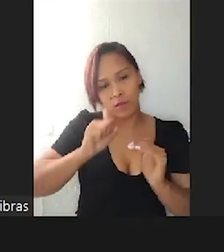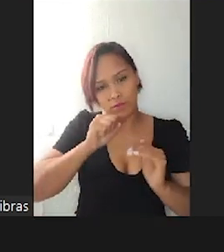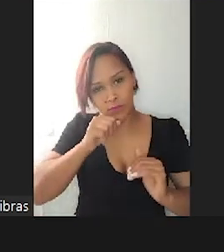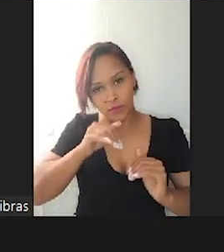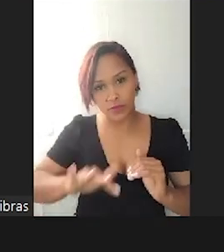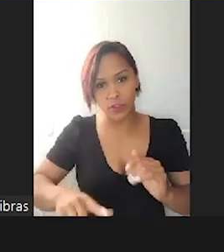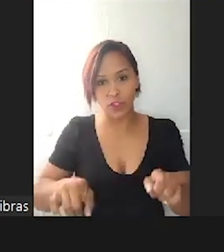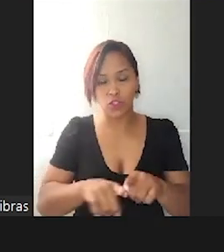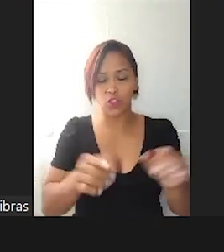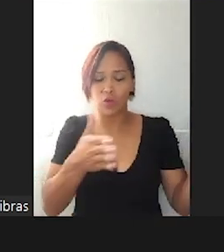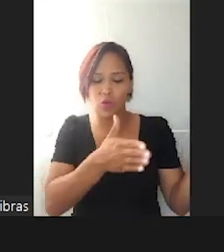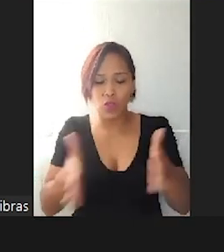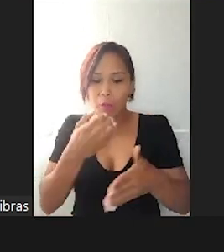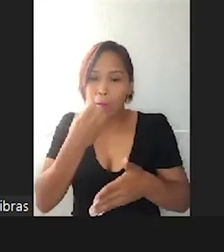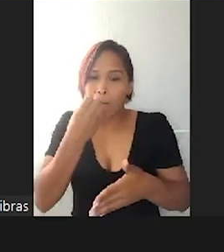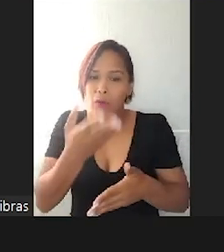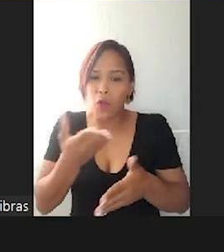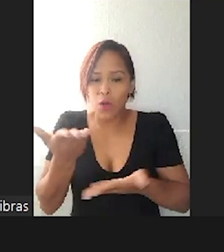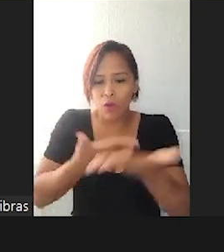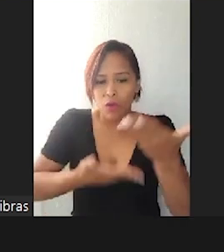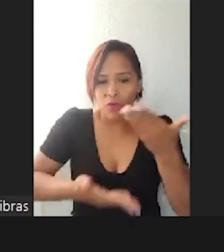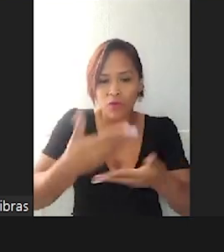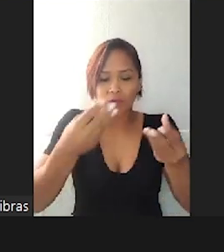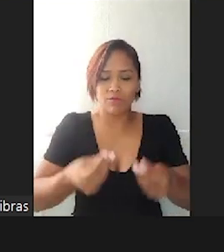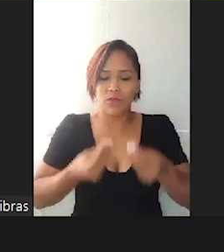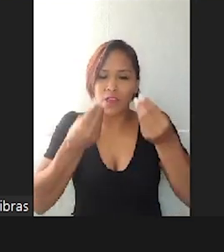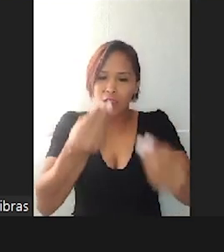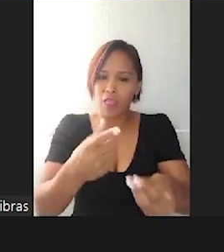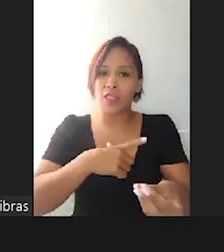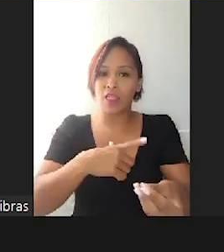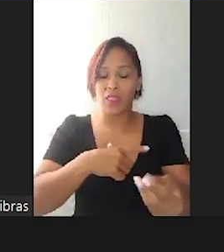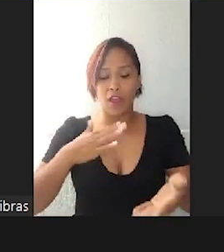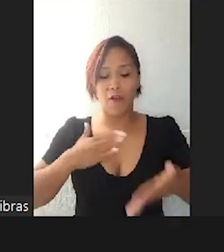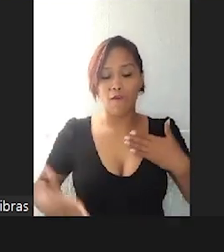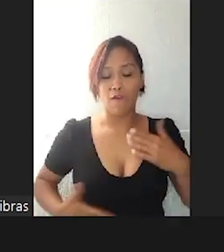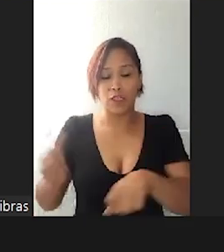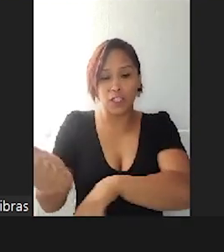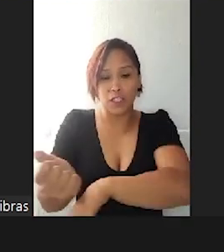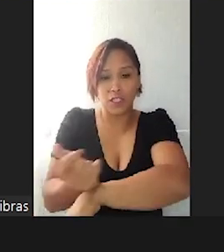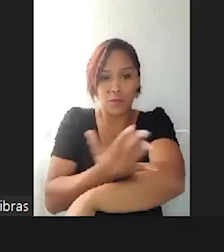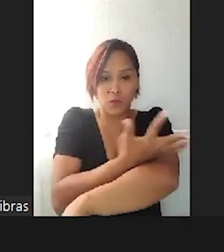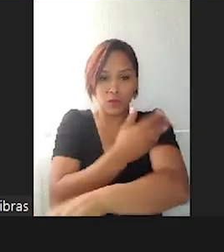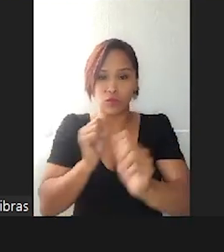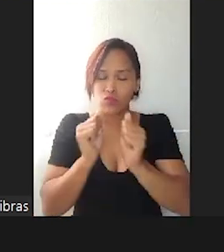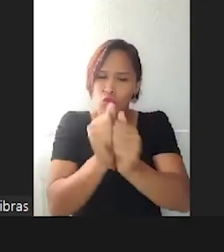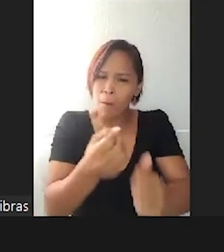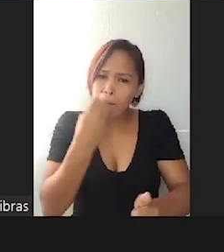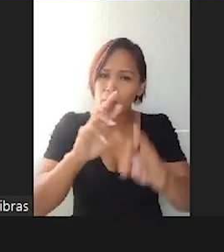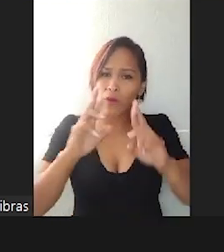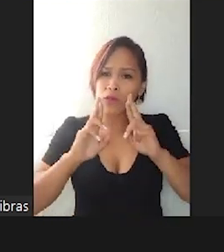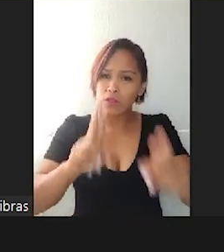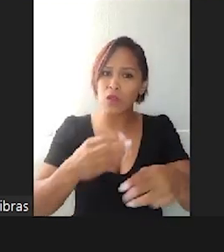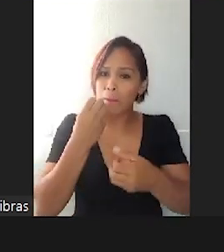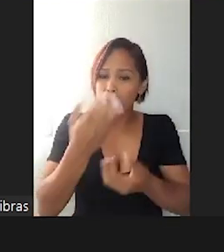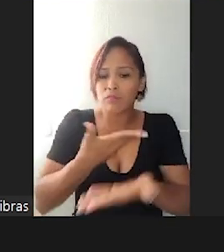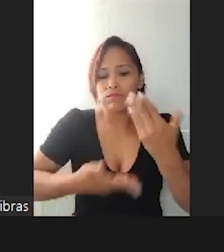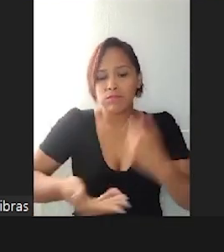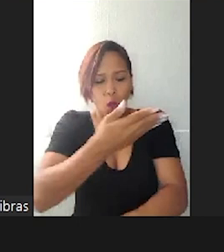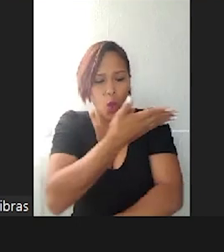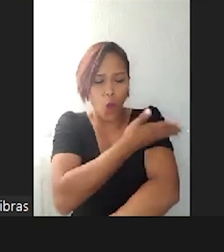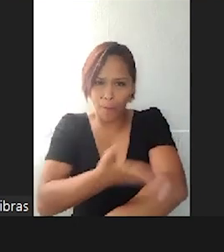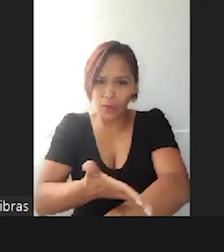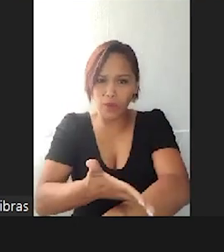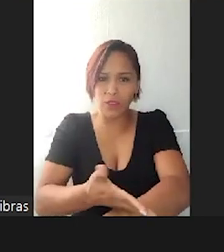de qualidade. Ter entrega e disponibilidade física e emocional. E como resultado, um bom comportamento. Eu coloquei entre